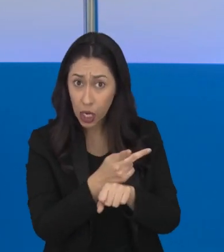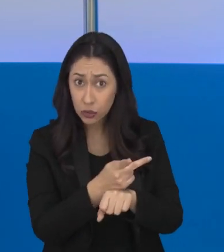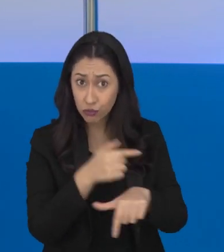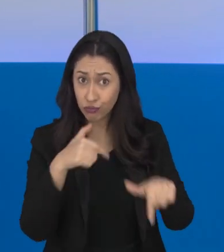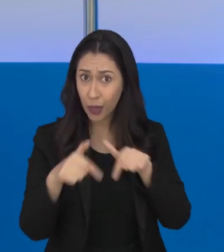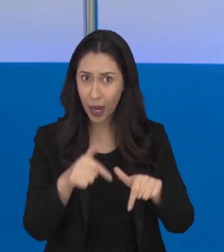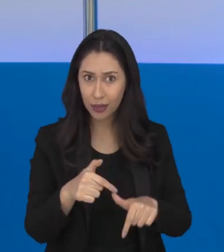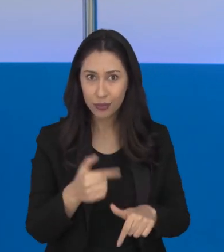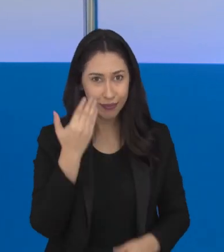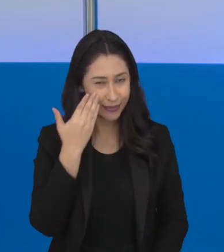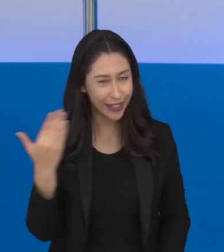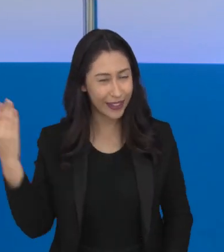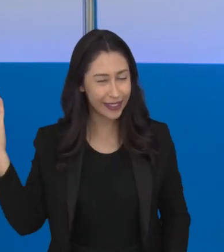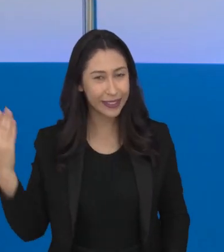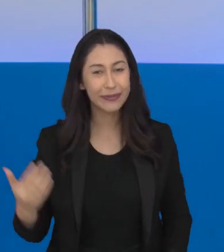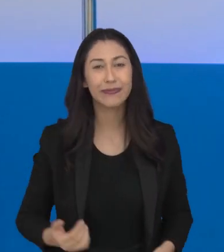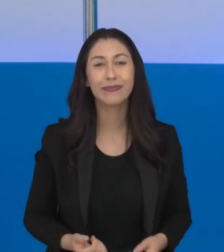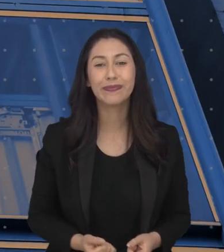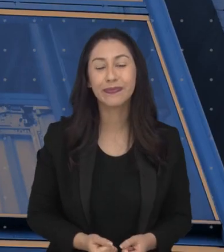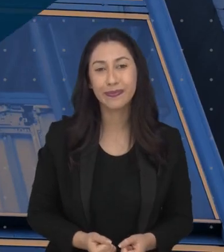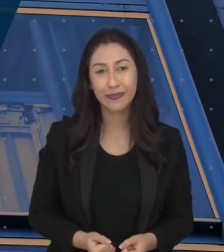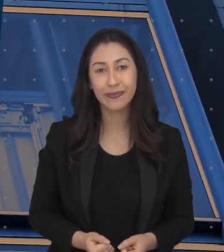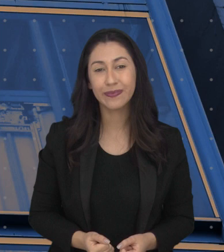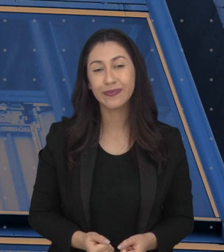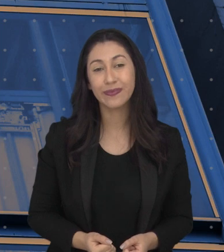luta por uma recolocação, é só ficar de olho.